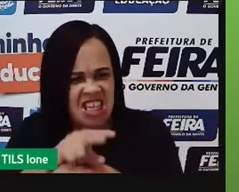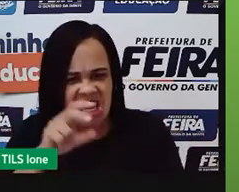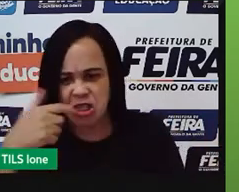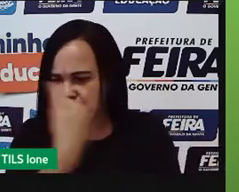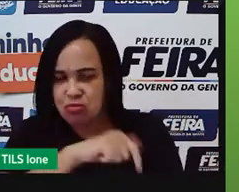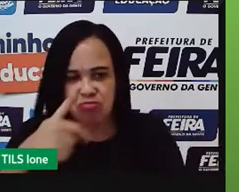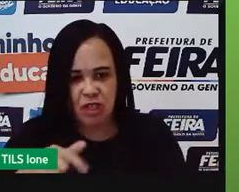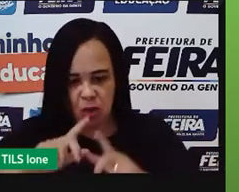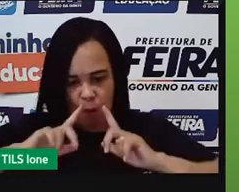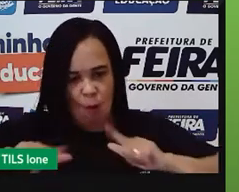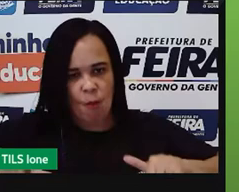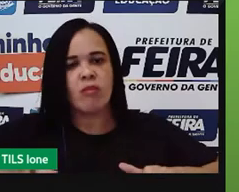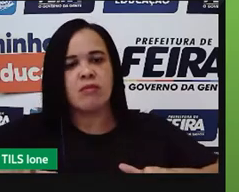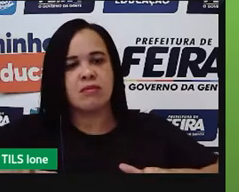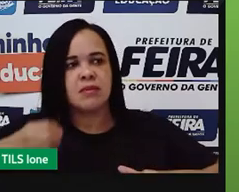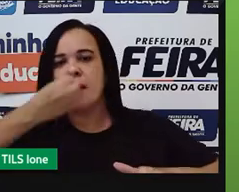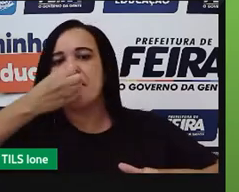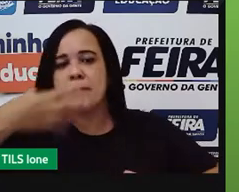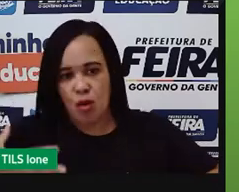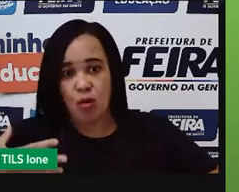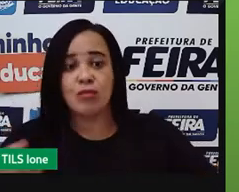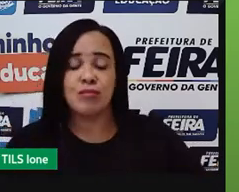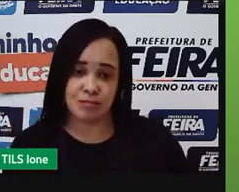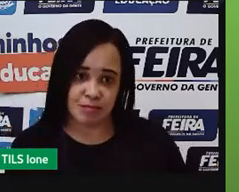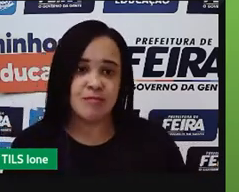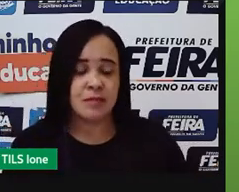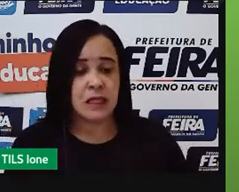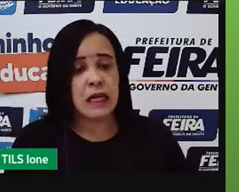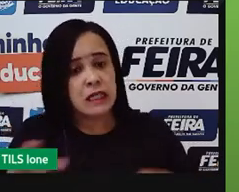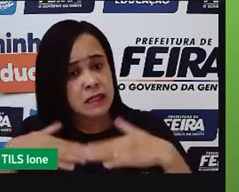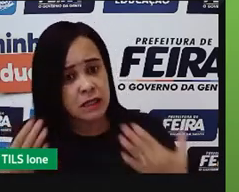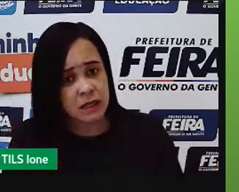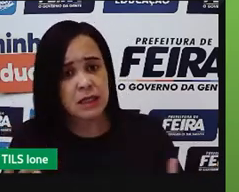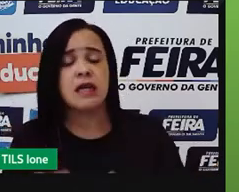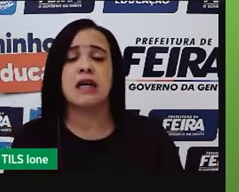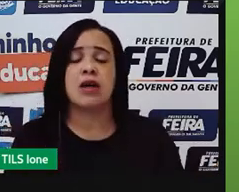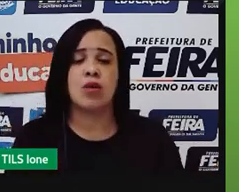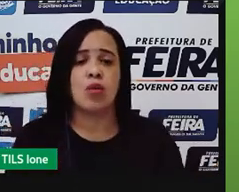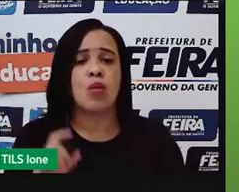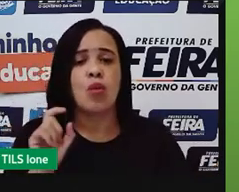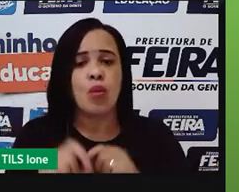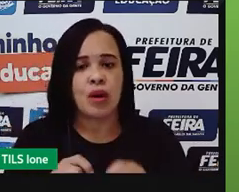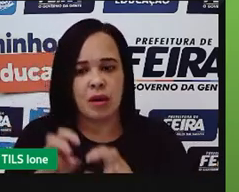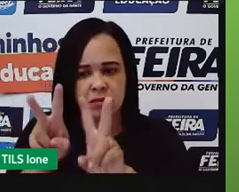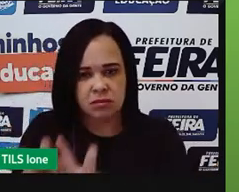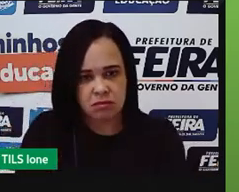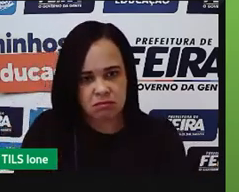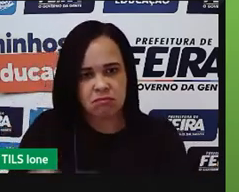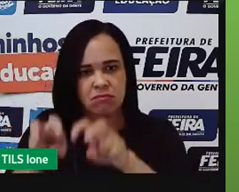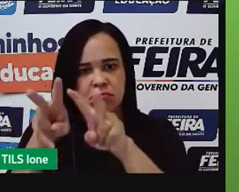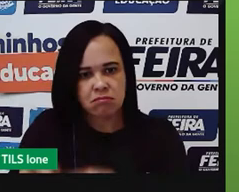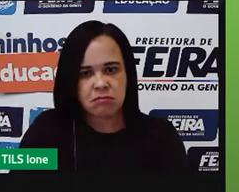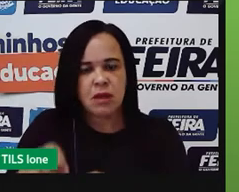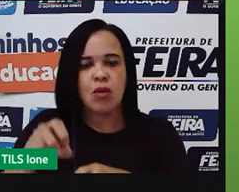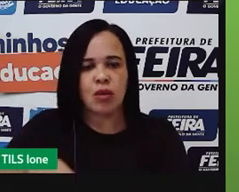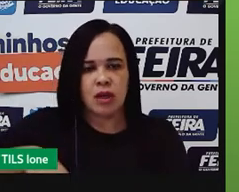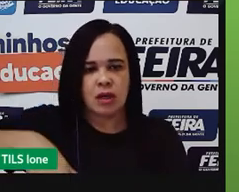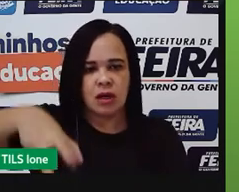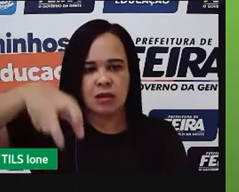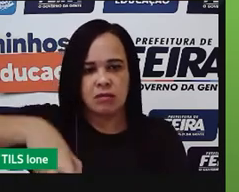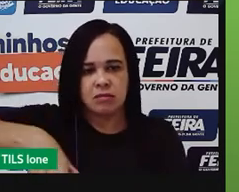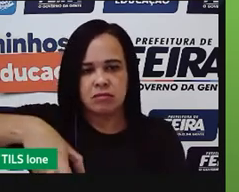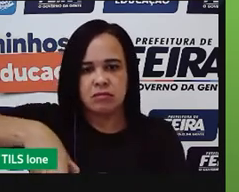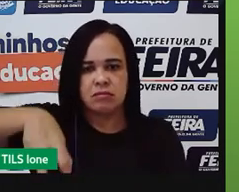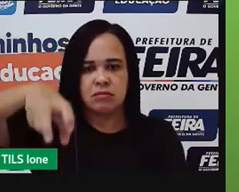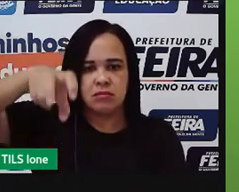botando outra coisa no lugar. Então, de qualquer forma, eu tenho as coletadeiras que não precisa mais daquele momento. Só pra você